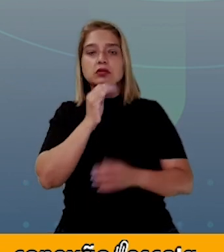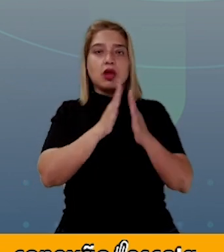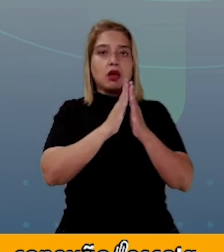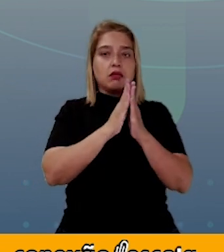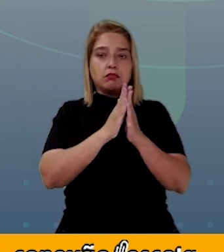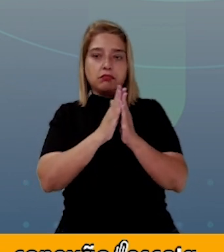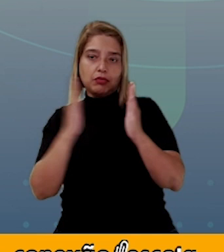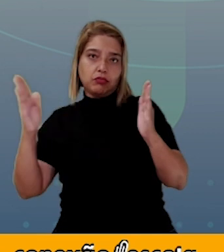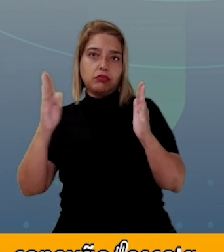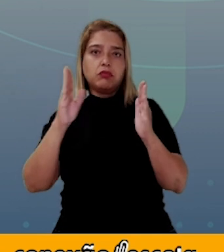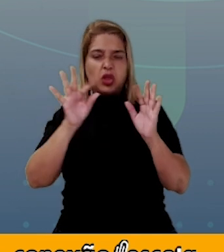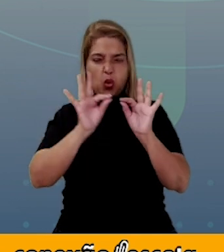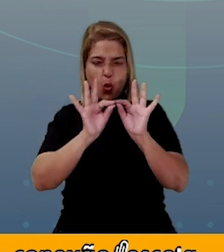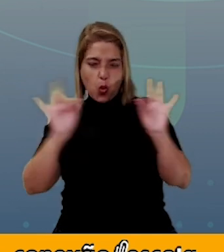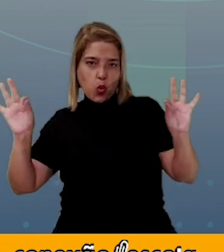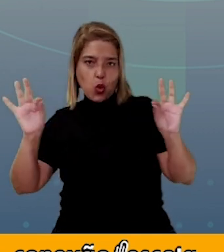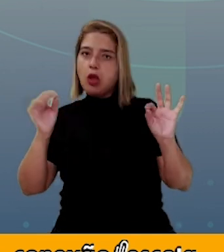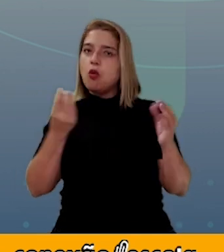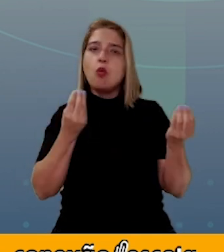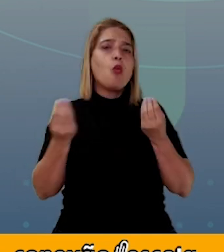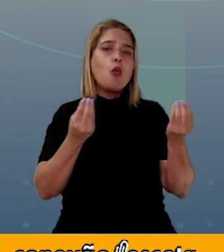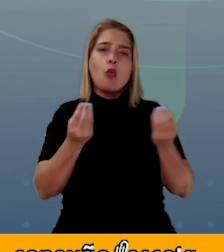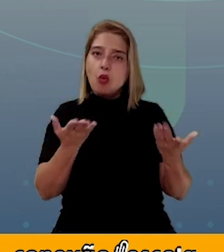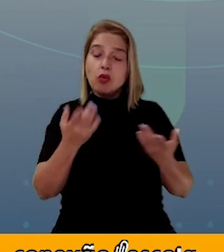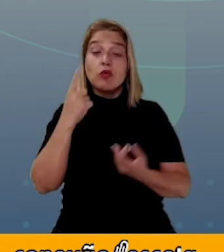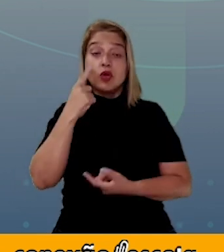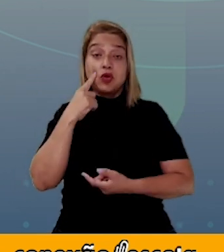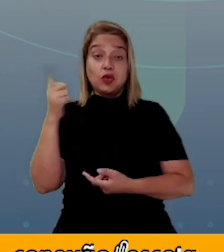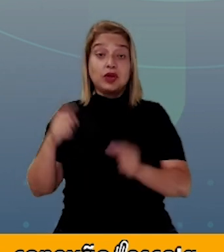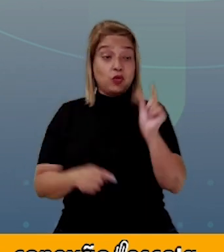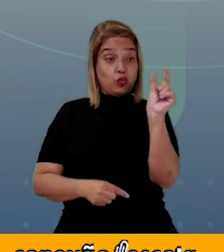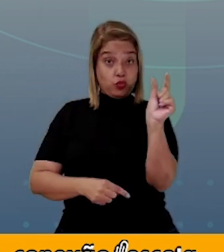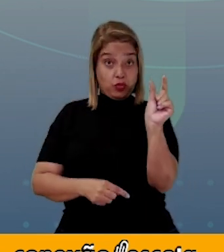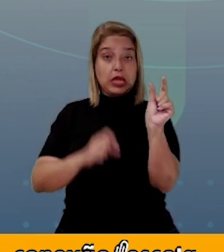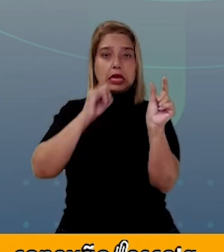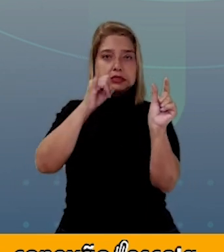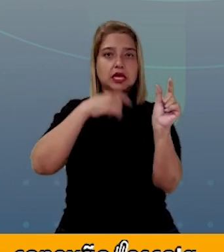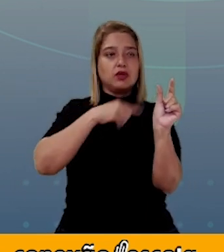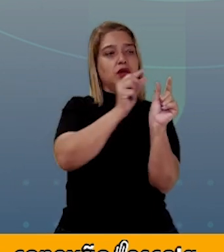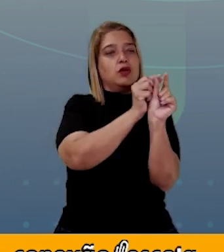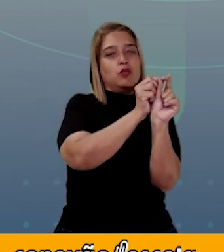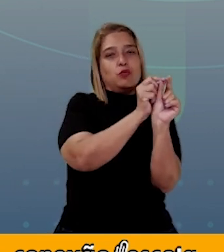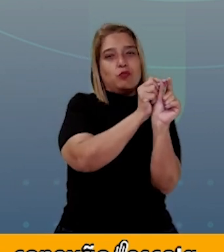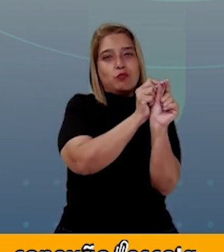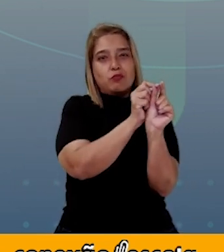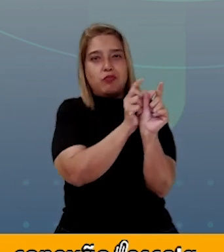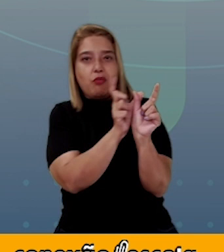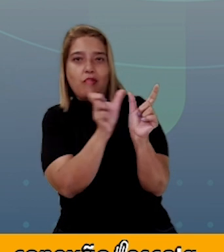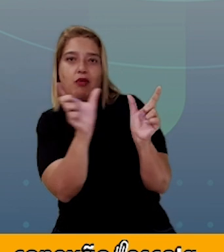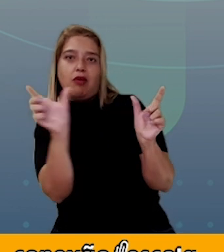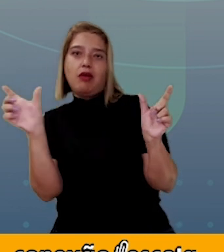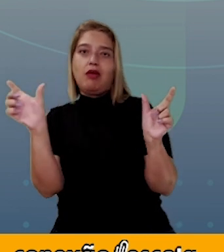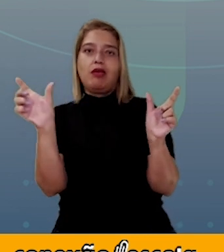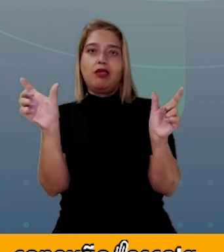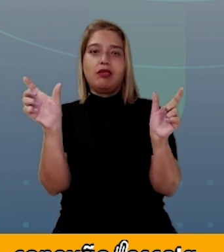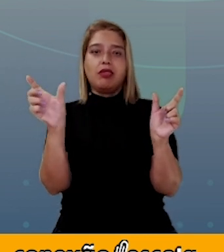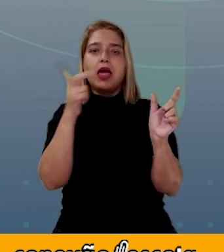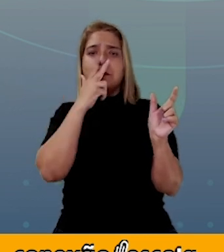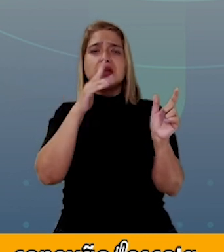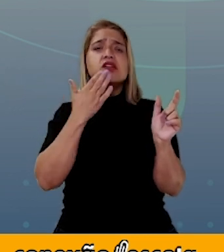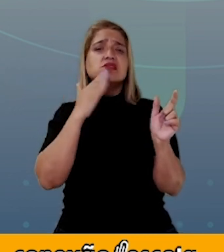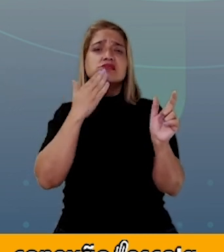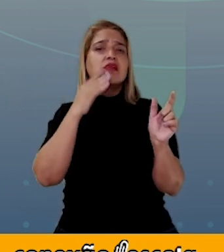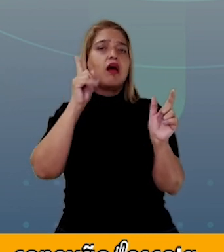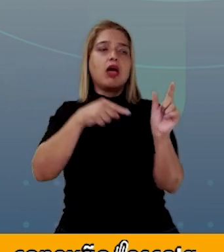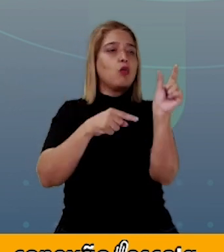somente no comprimento. Observe. Esse quadrado, se eu aumentar só o comprimento, passa